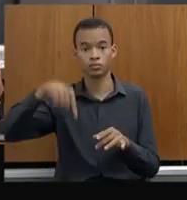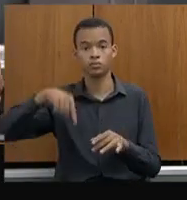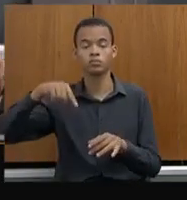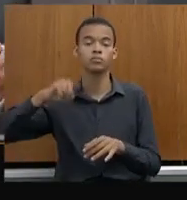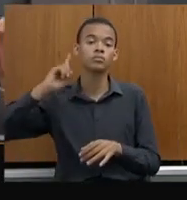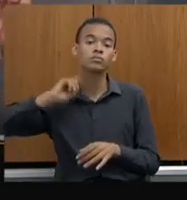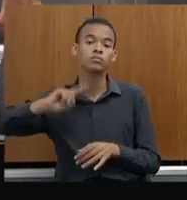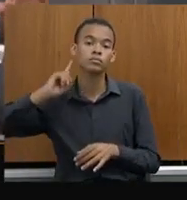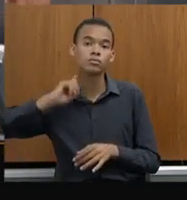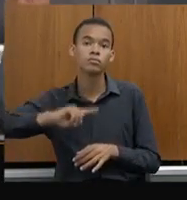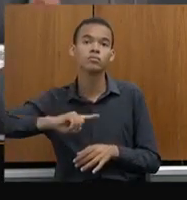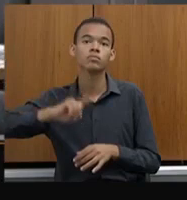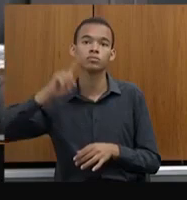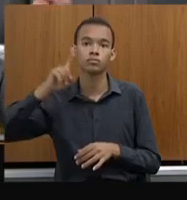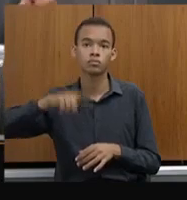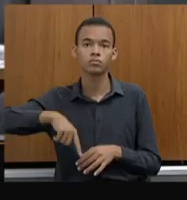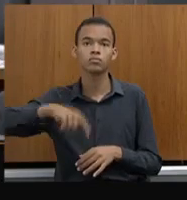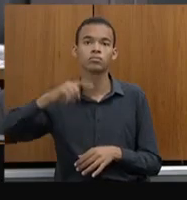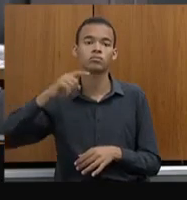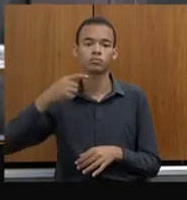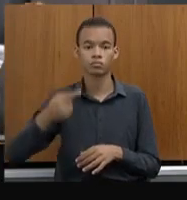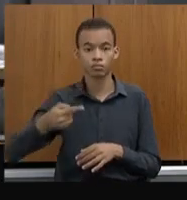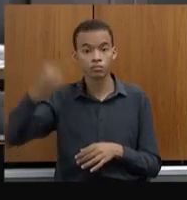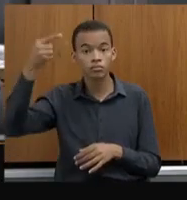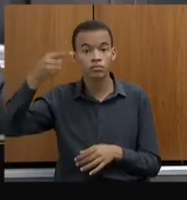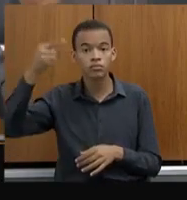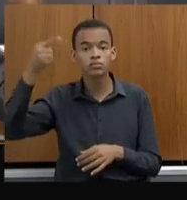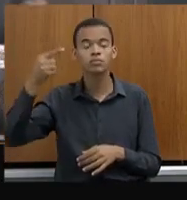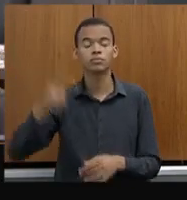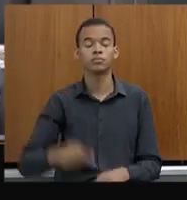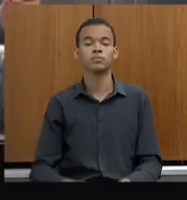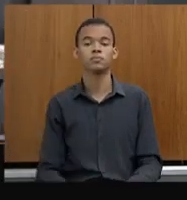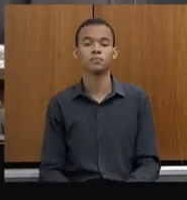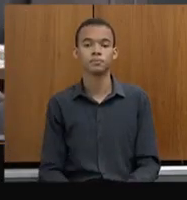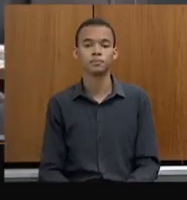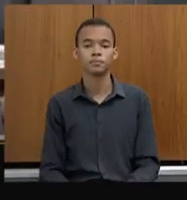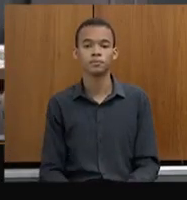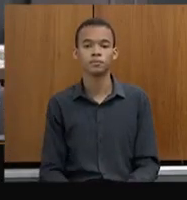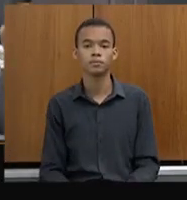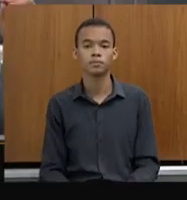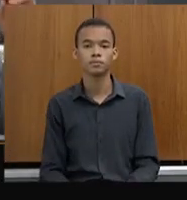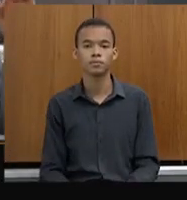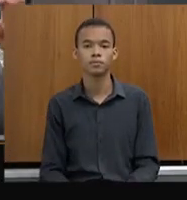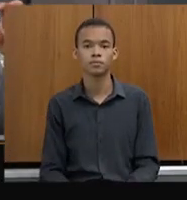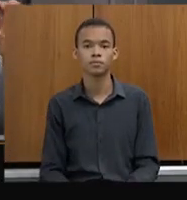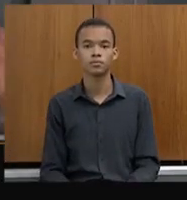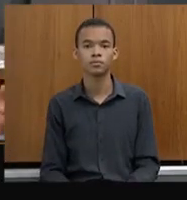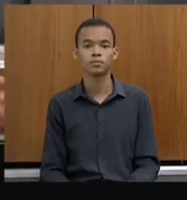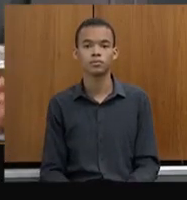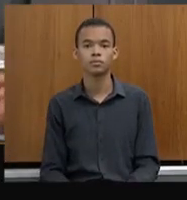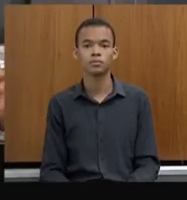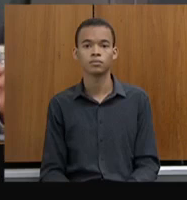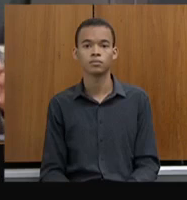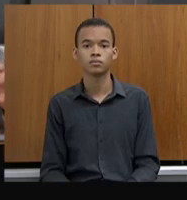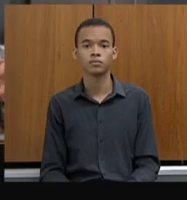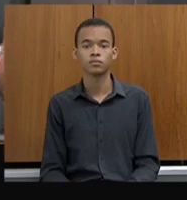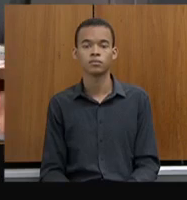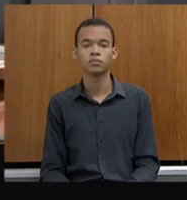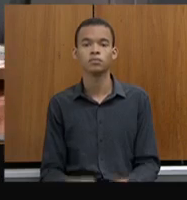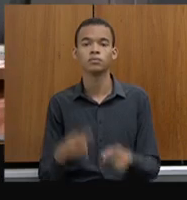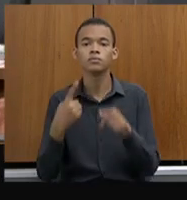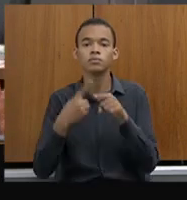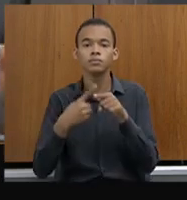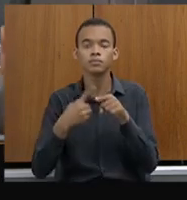é o Estado que tem o maior número absoluto